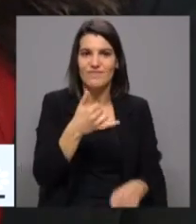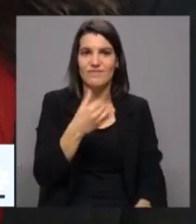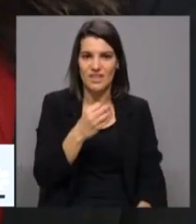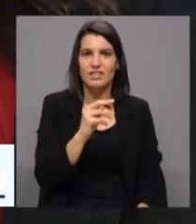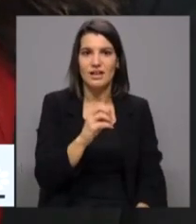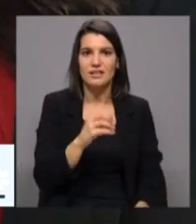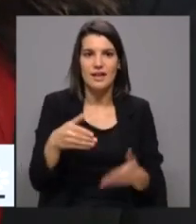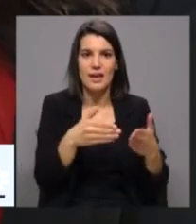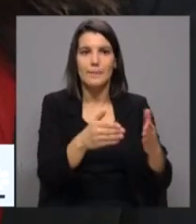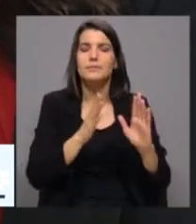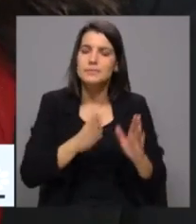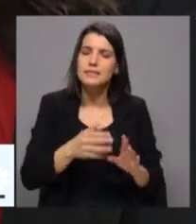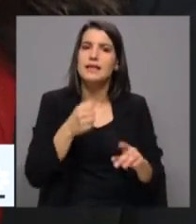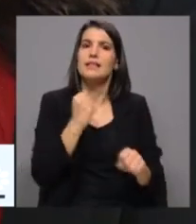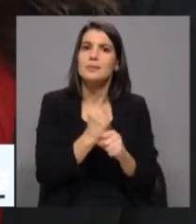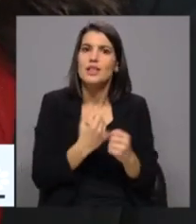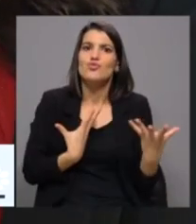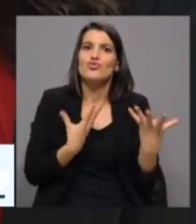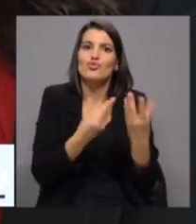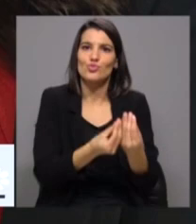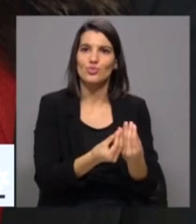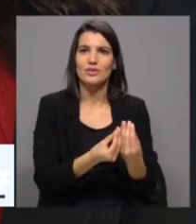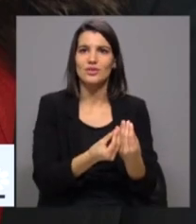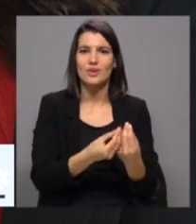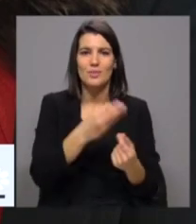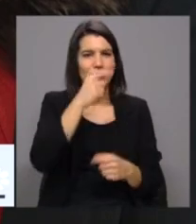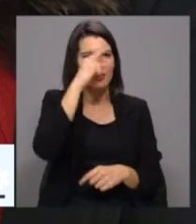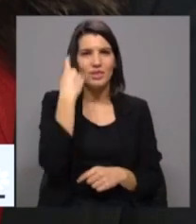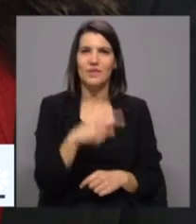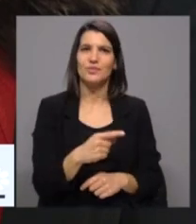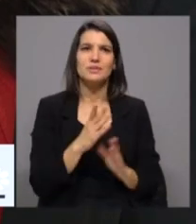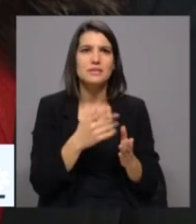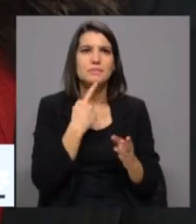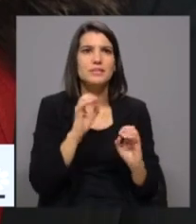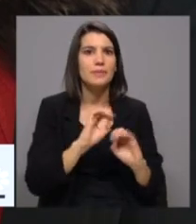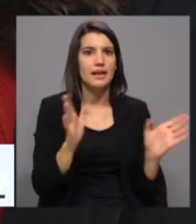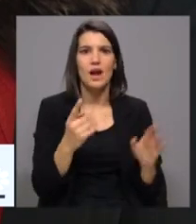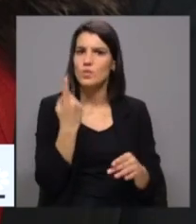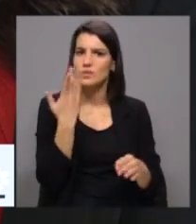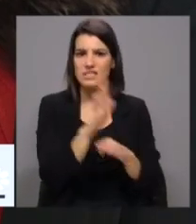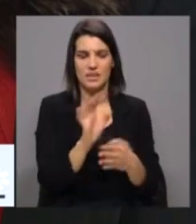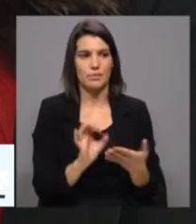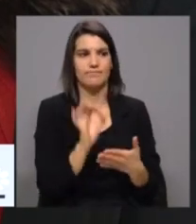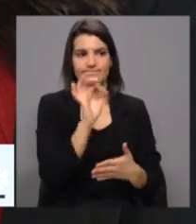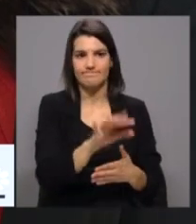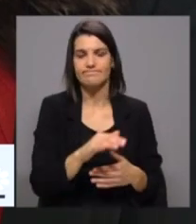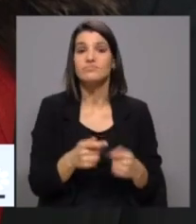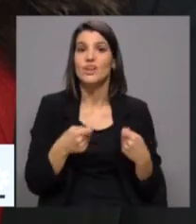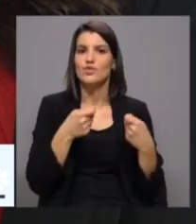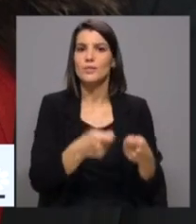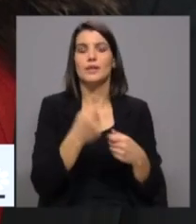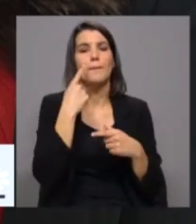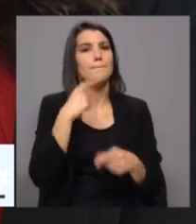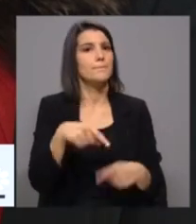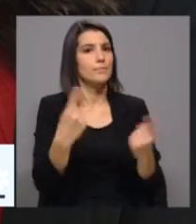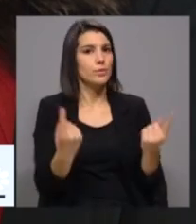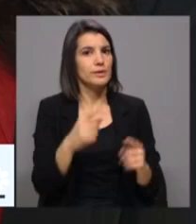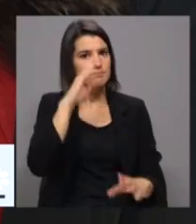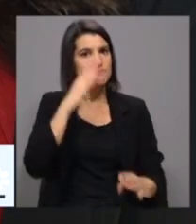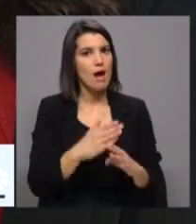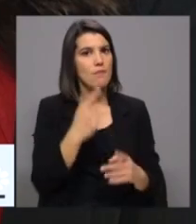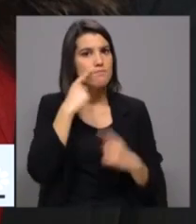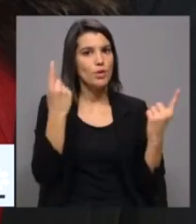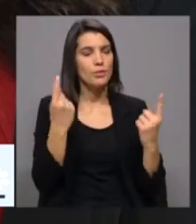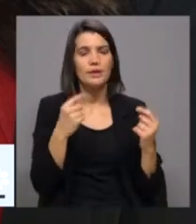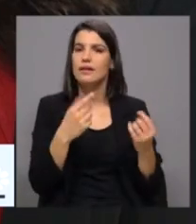sei que nós podemos trabalhar juntas e que é tão difícil e precisa de tanta clareza. Dou-lhe um exemplo sobre investimento público e determinação pública